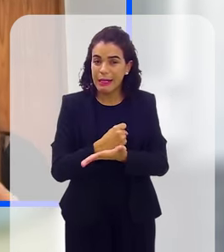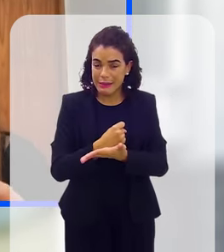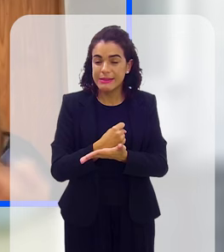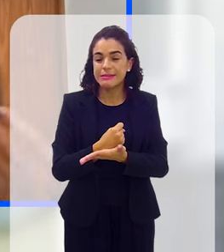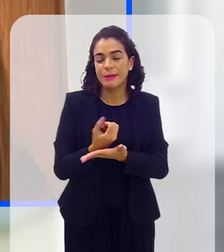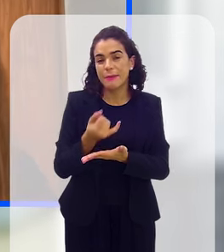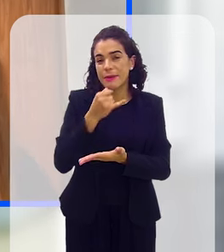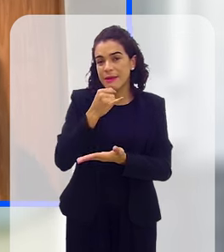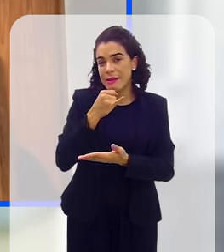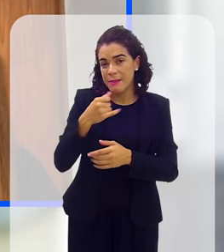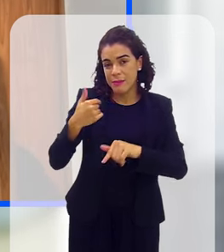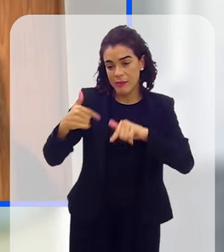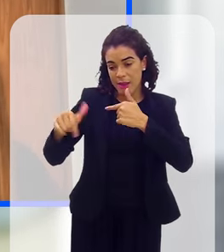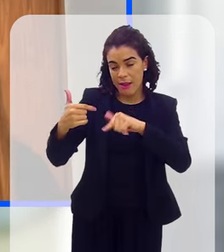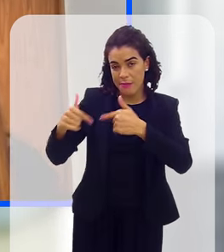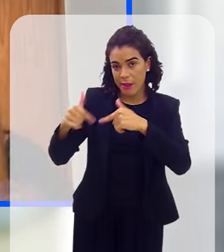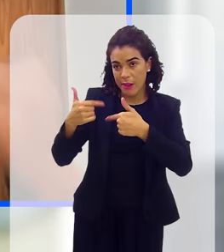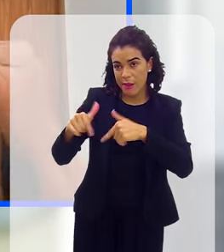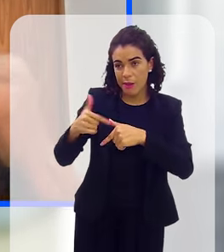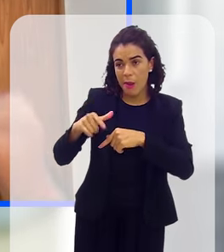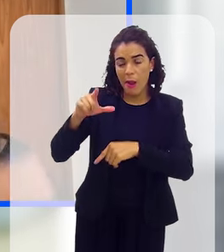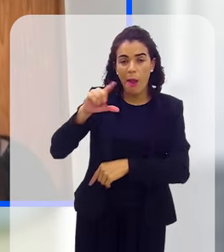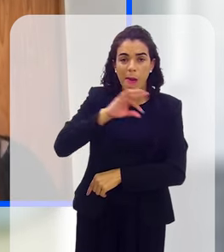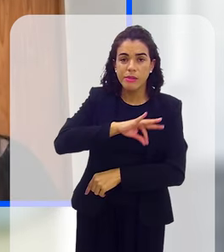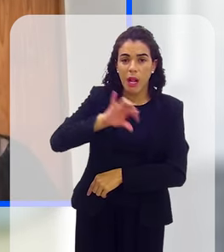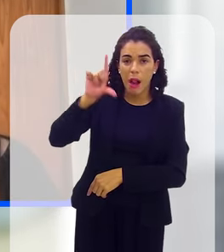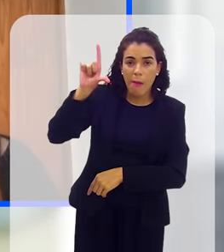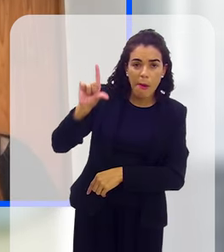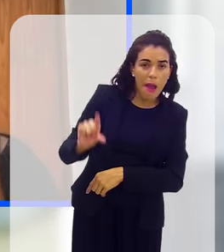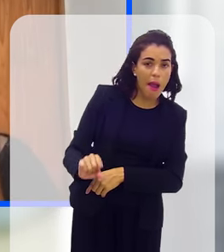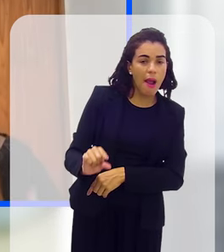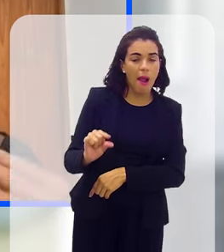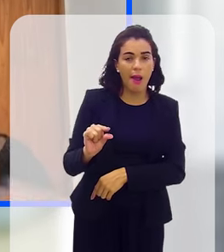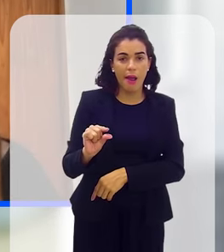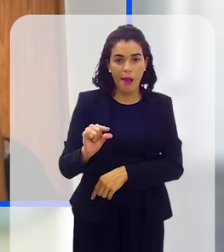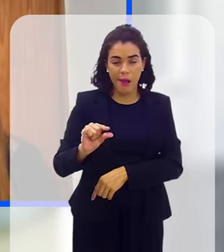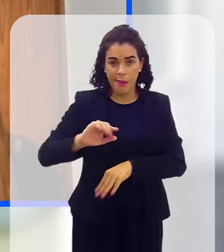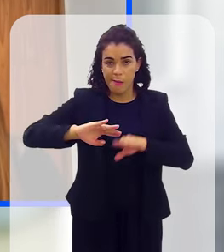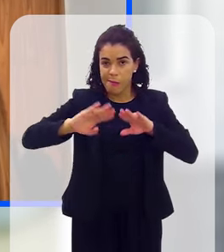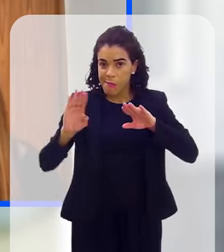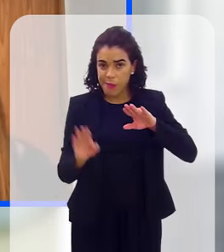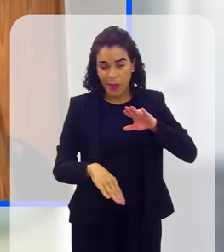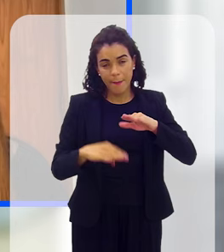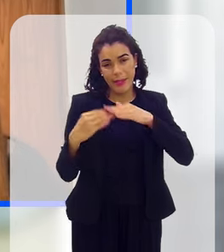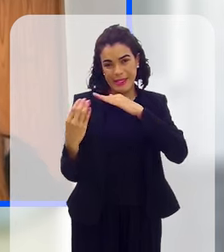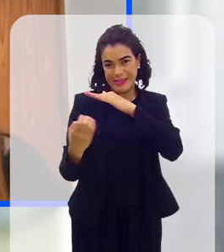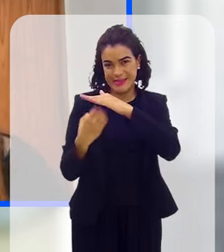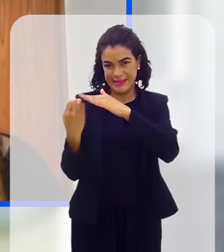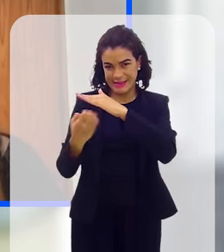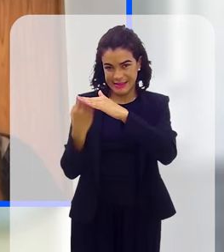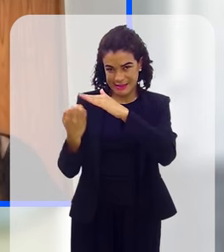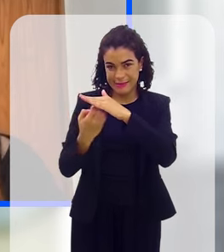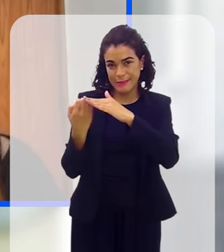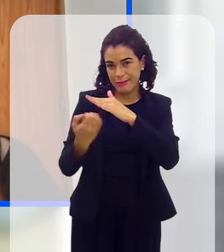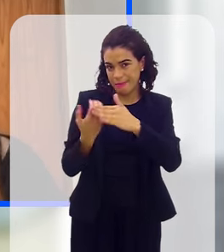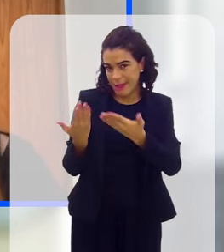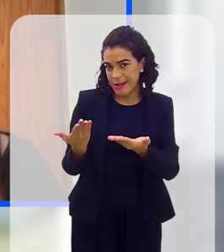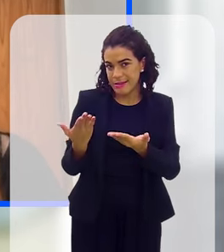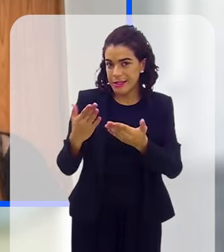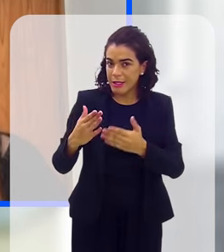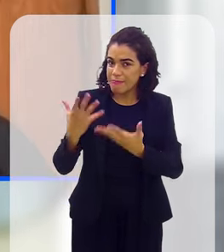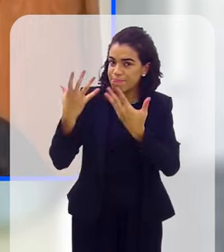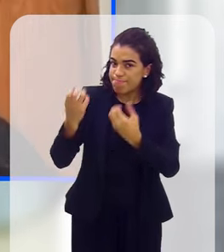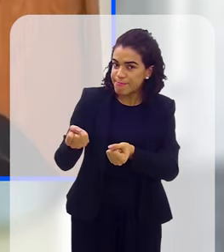de trabalhadores seja muito rebaixado pelas empresas que introduzem essas